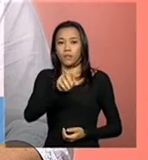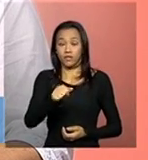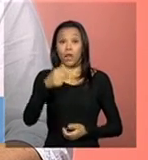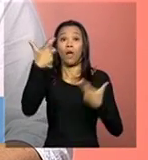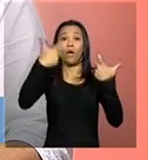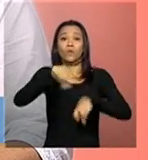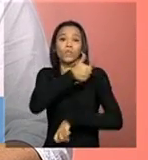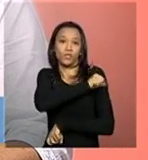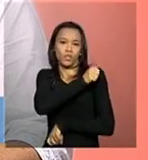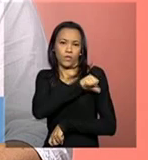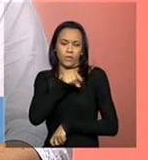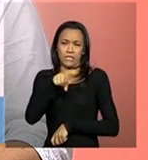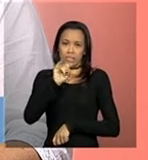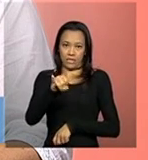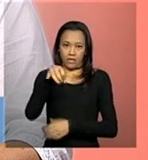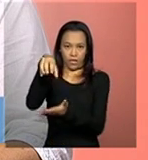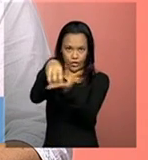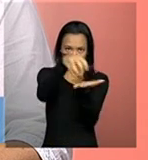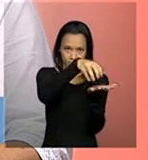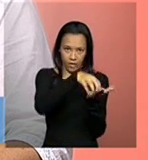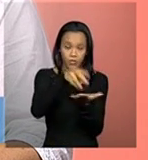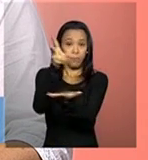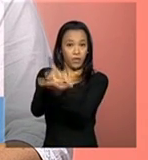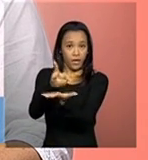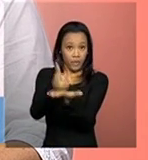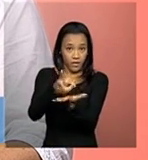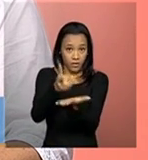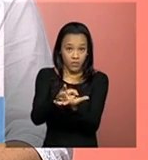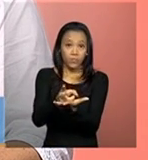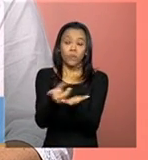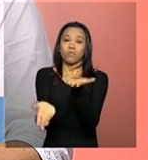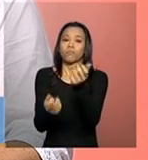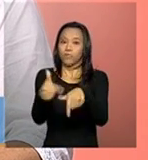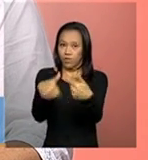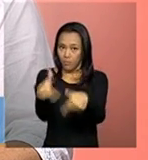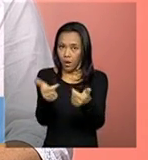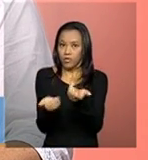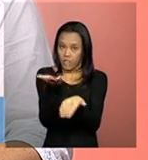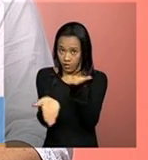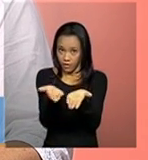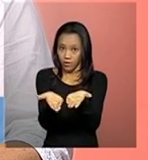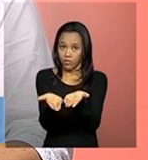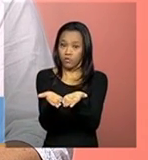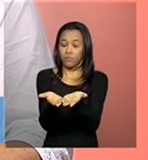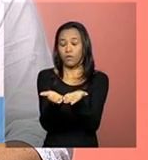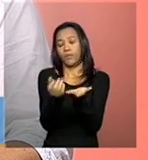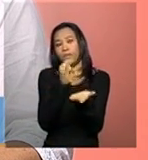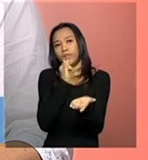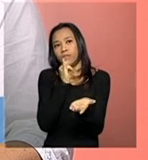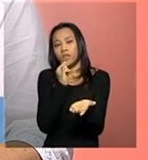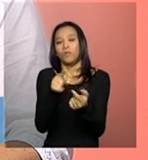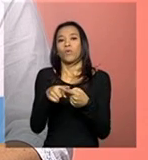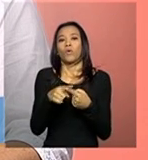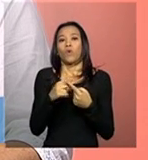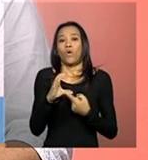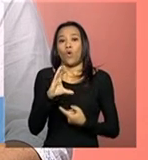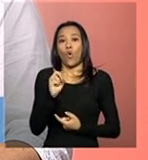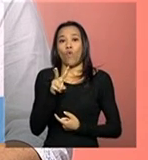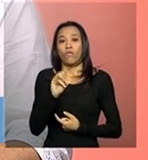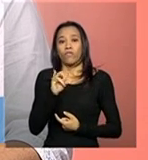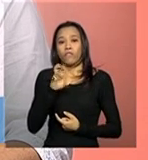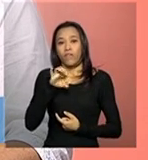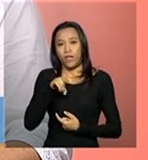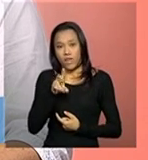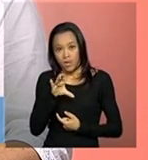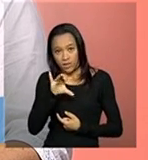presta o mesmo serviço em unidades e condições diferentes, por exemplo, presta serviço de convivência e fortalecimento de